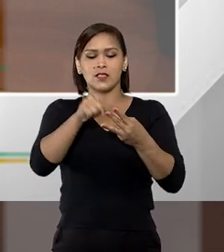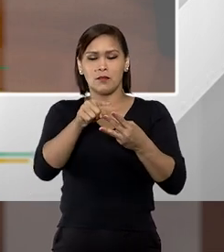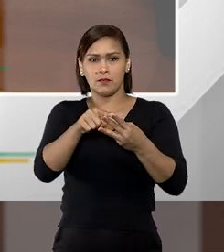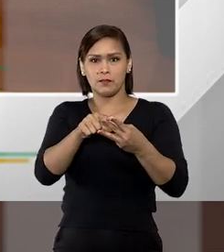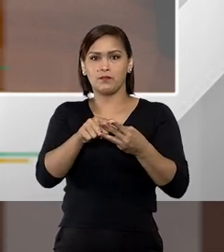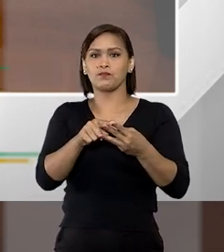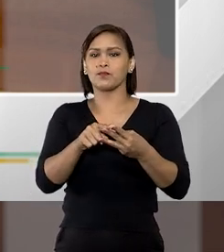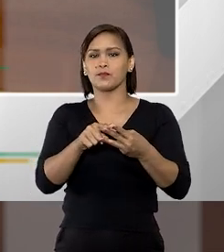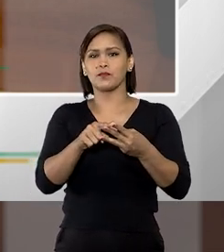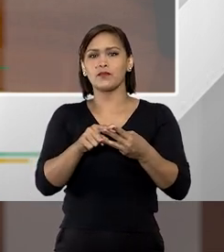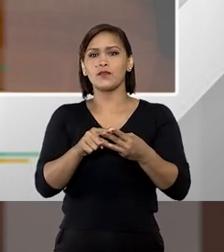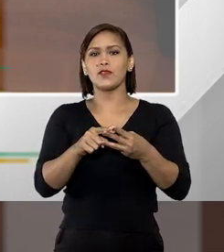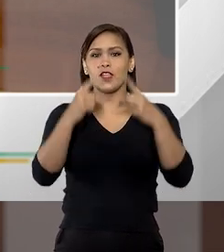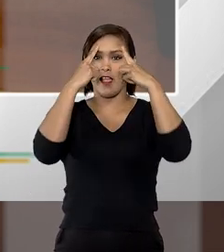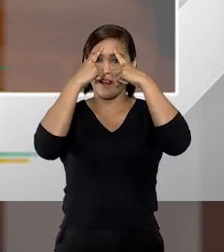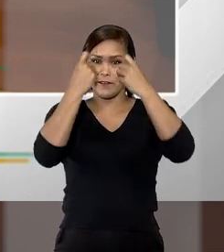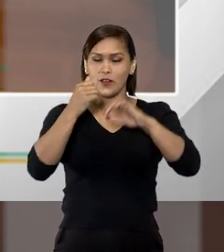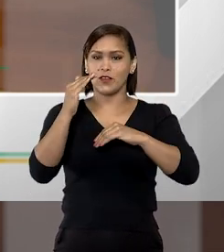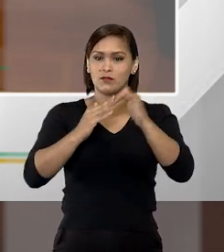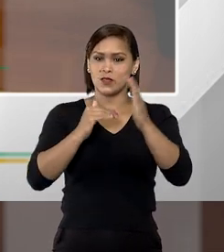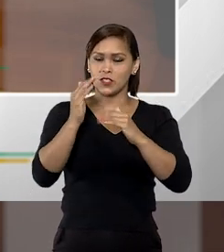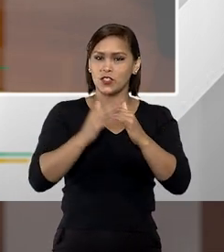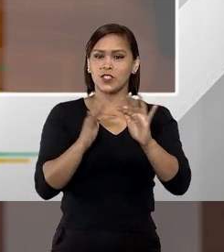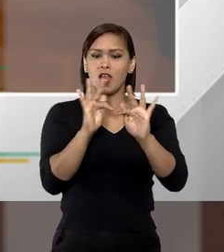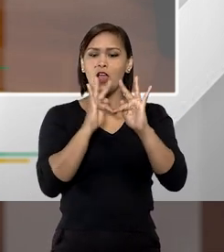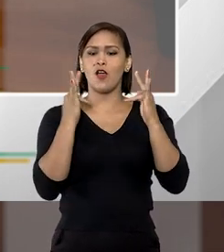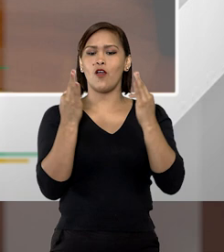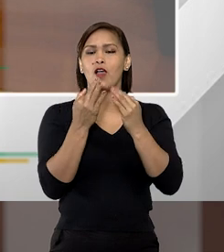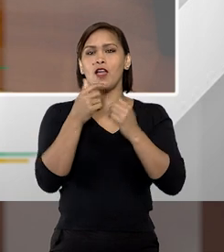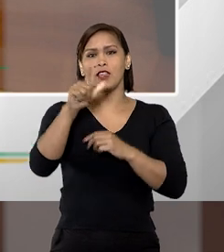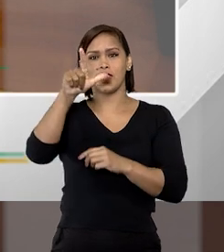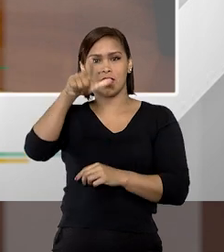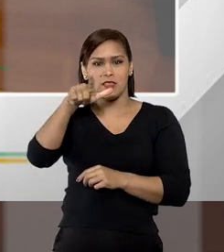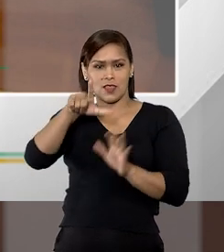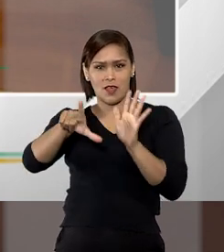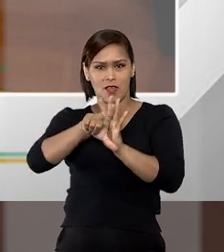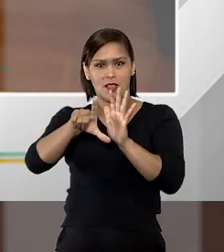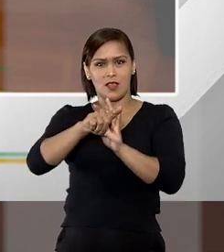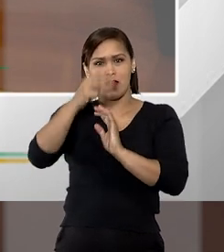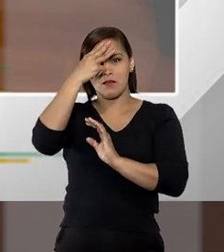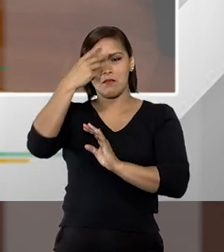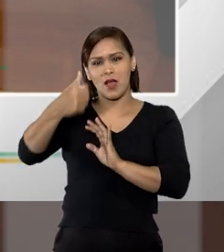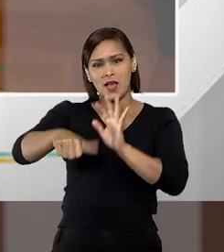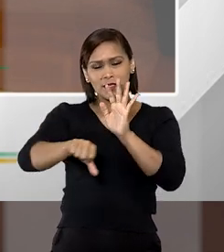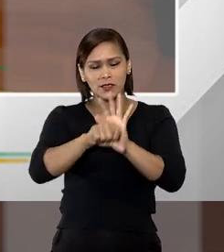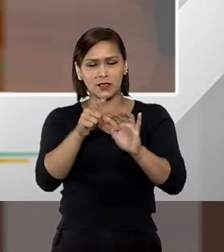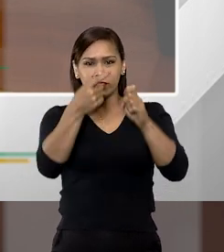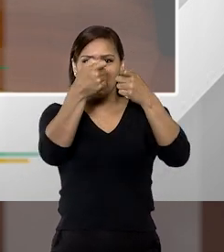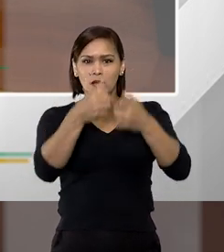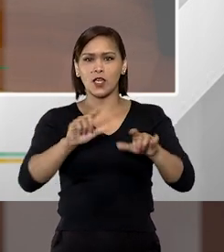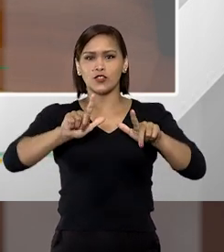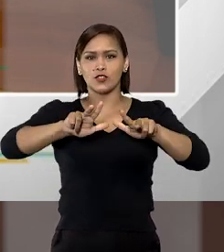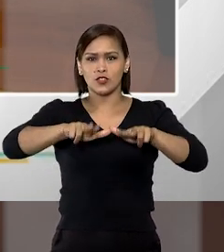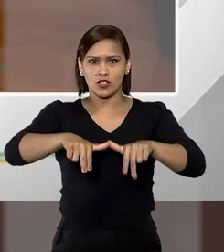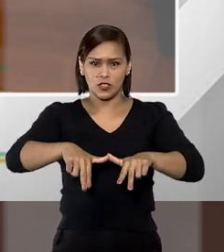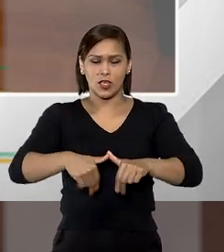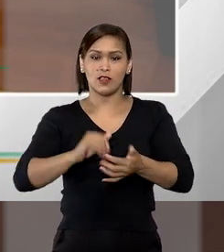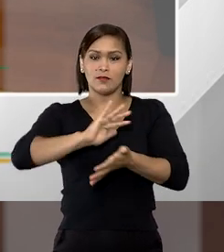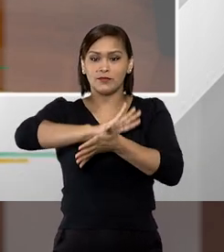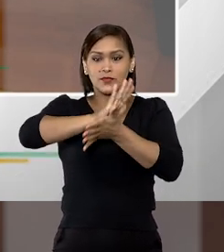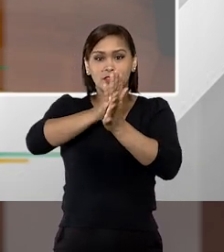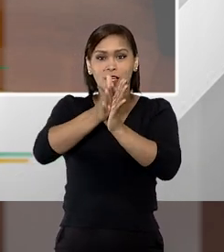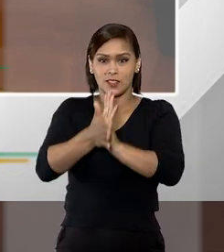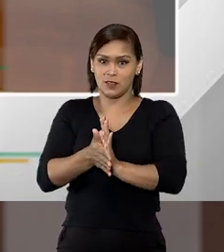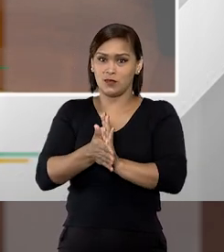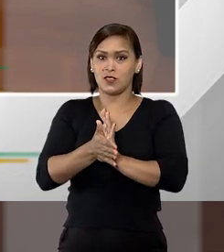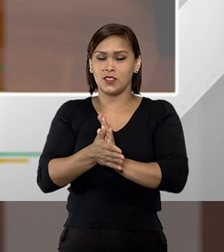seriam exatamente a violência praticada num contexto da Lei Maria da Penha, que é a violência de gênero. Nós temos também a discriminação